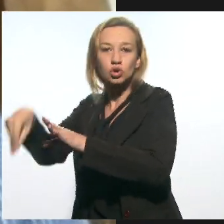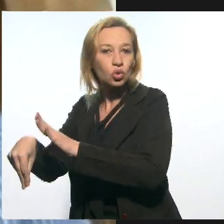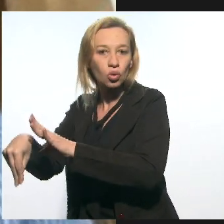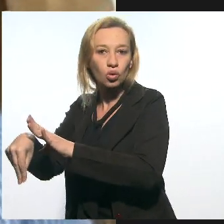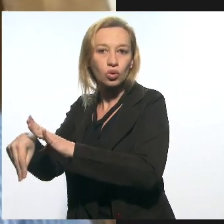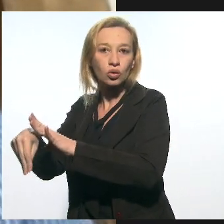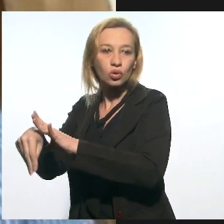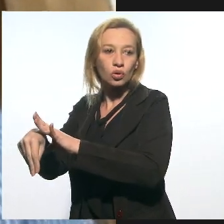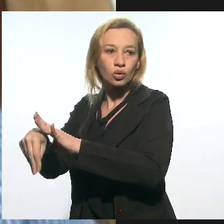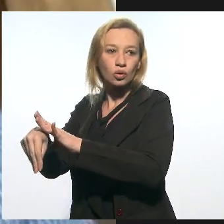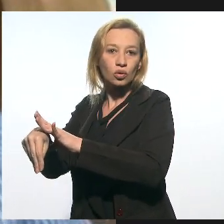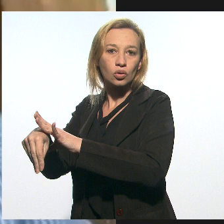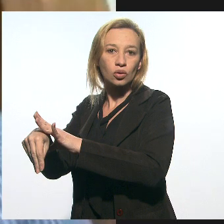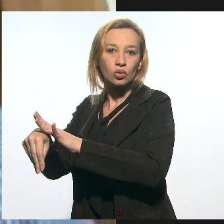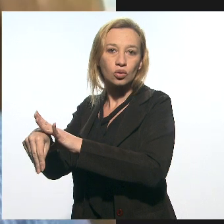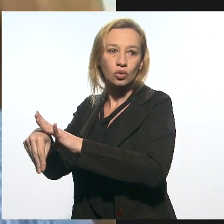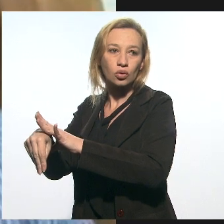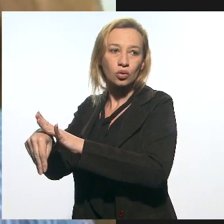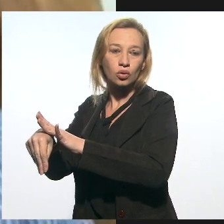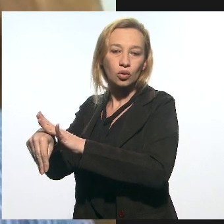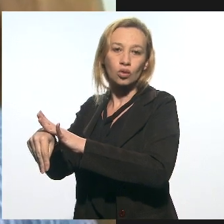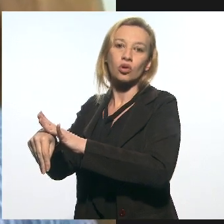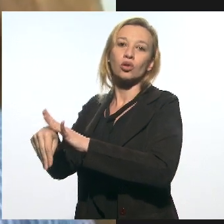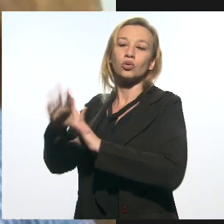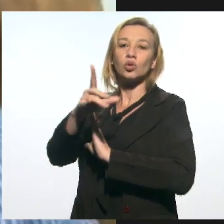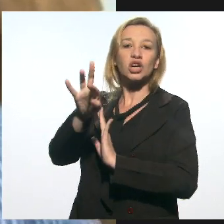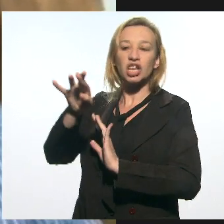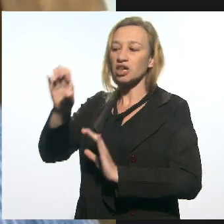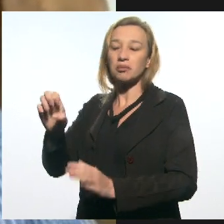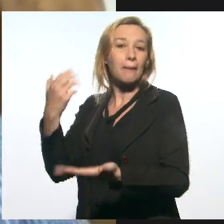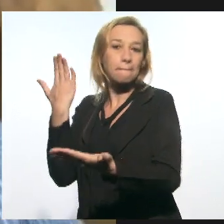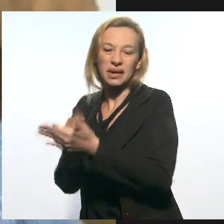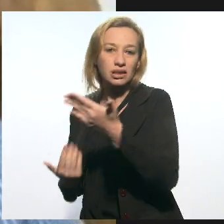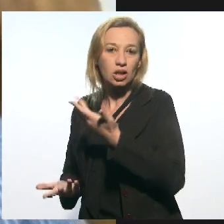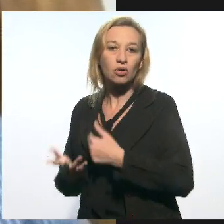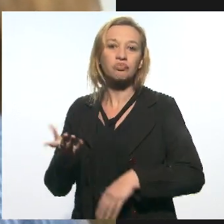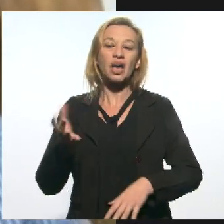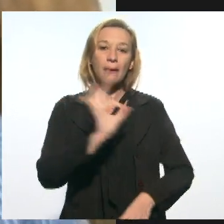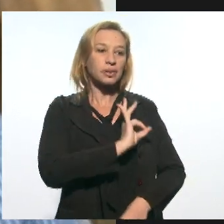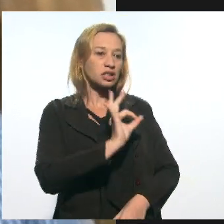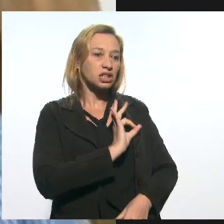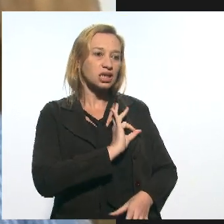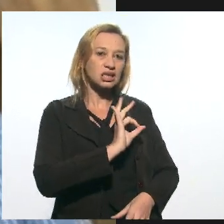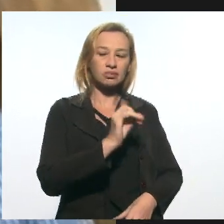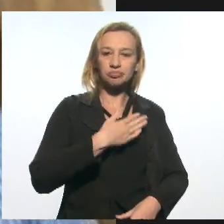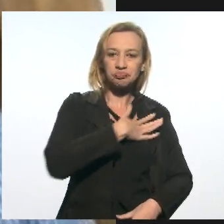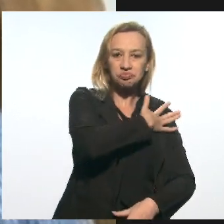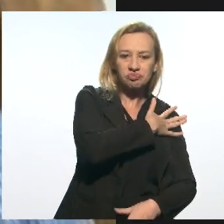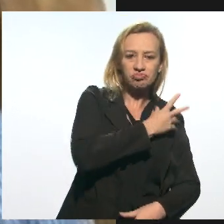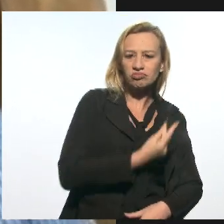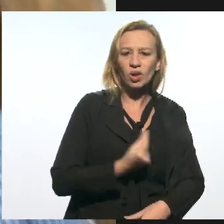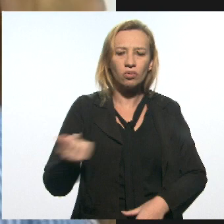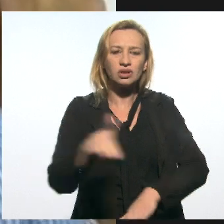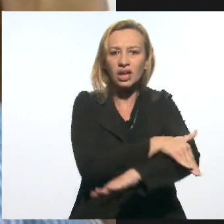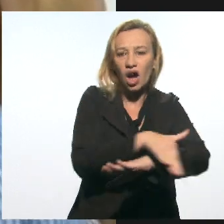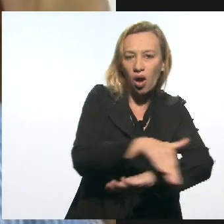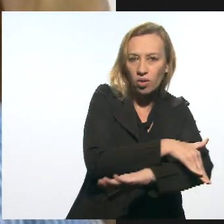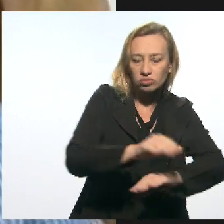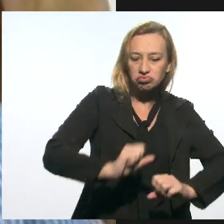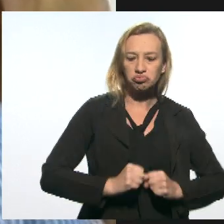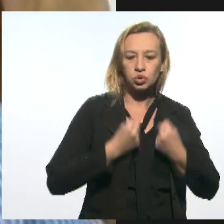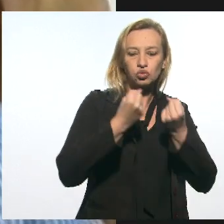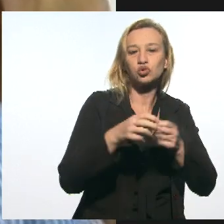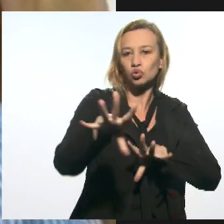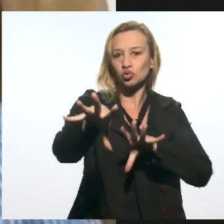e por aí vai, até o final da sua vida. Então, a polícia militar não sai nas ruas e nem existe no seu escurso de